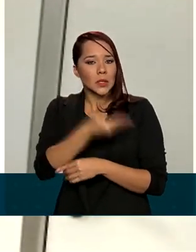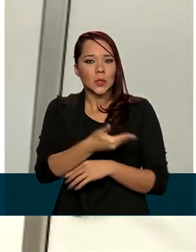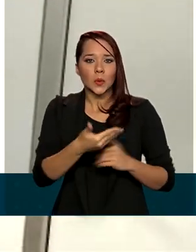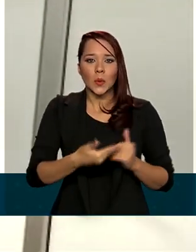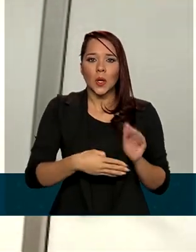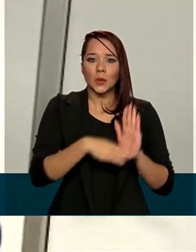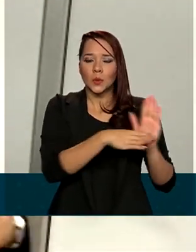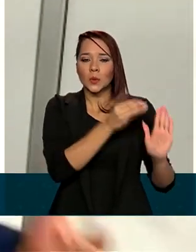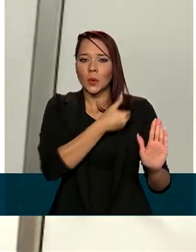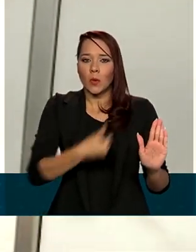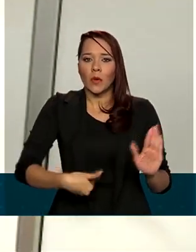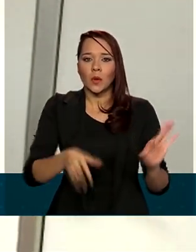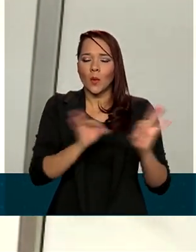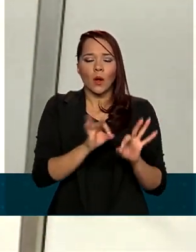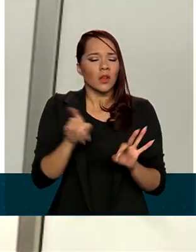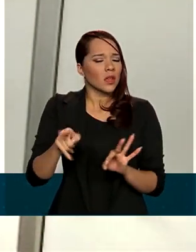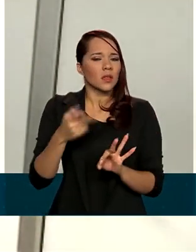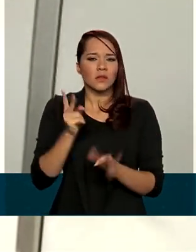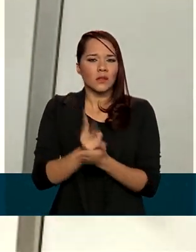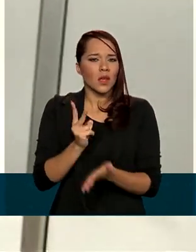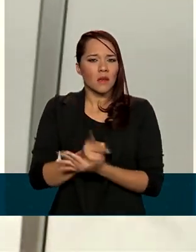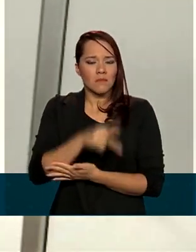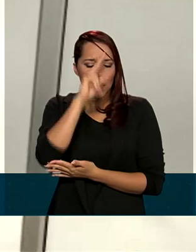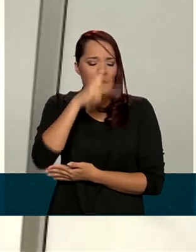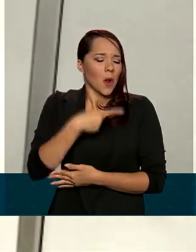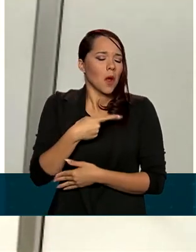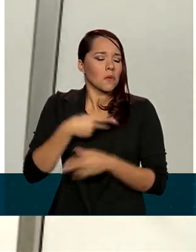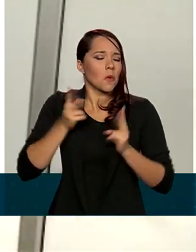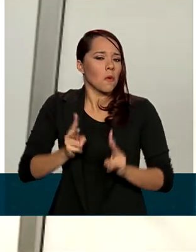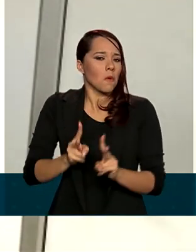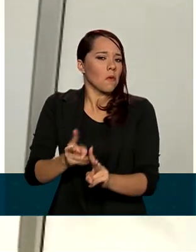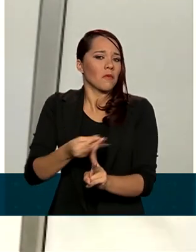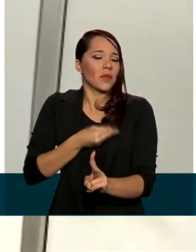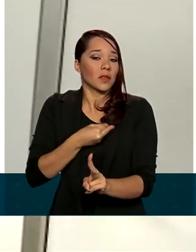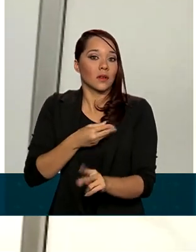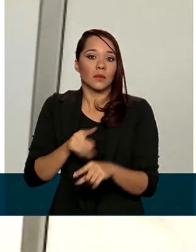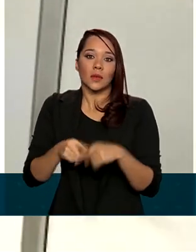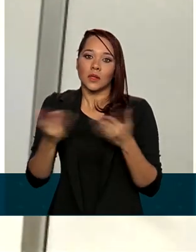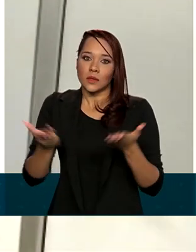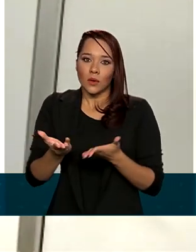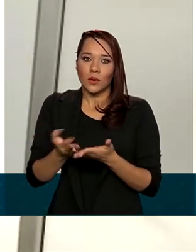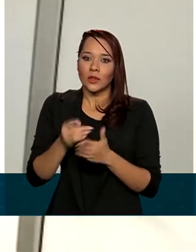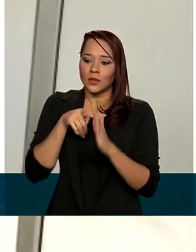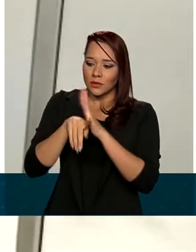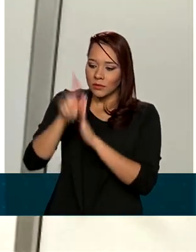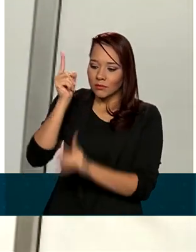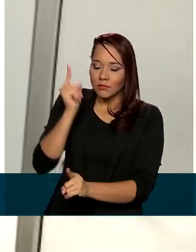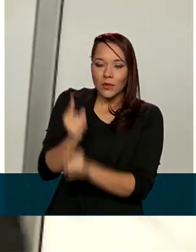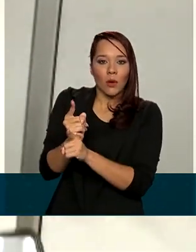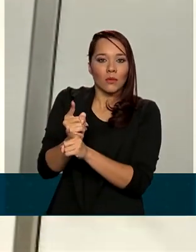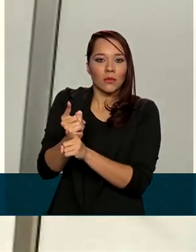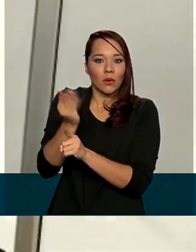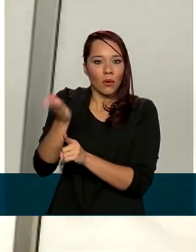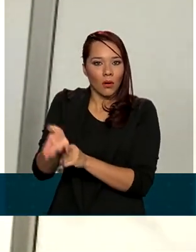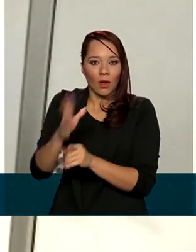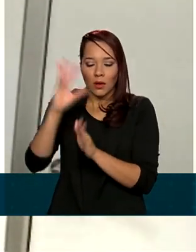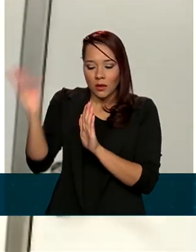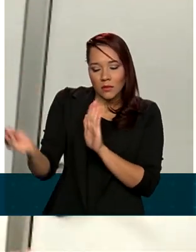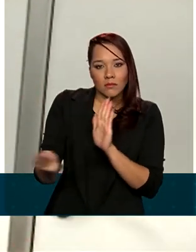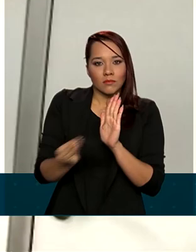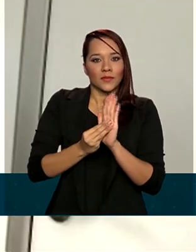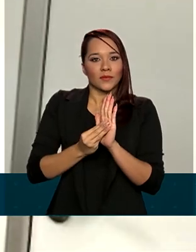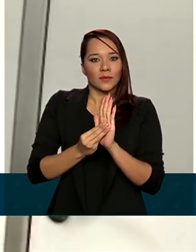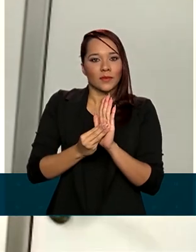do Estado, que sempre tocou a sua vida com a independência. Mas hoje eles estão identificados, registrados,